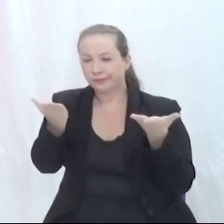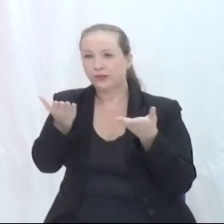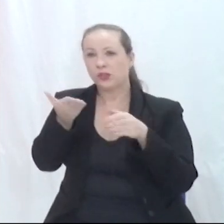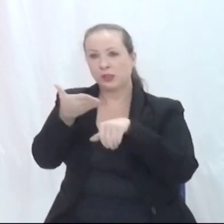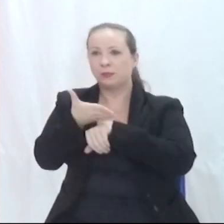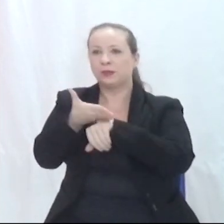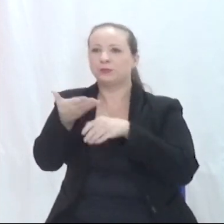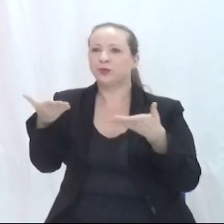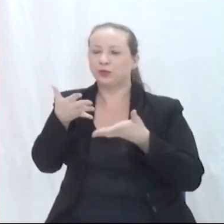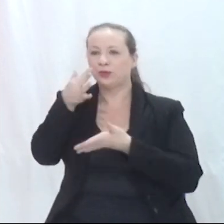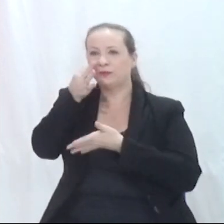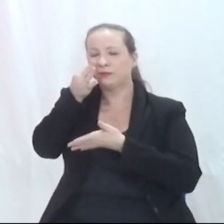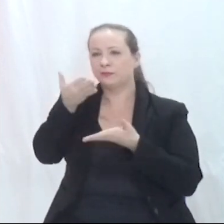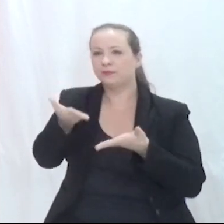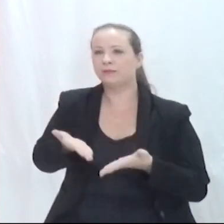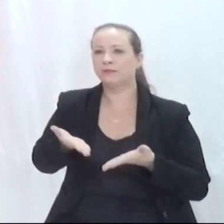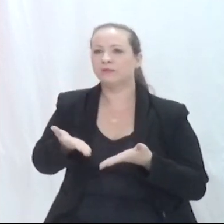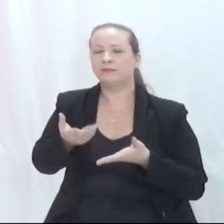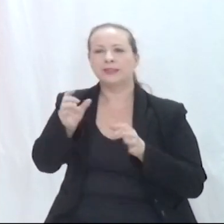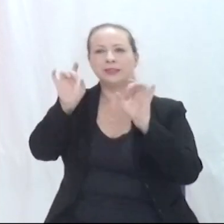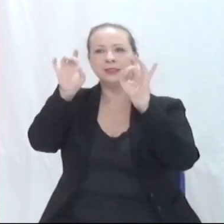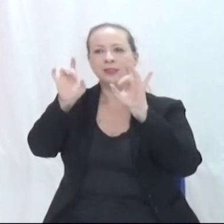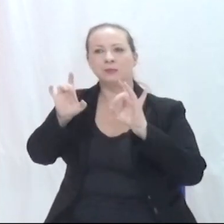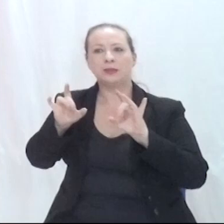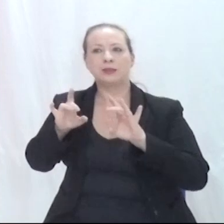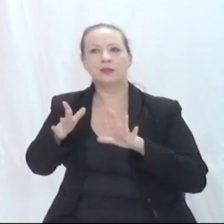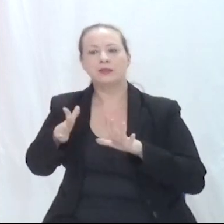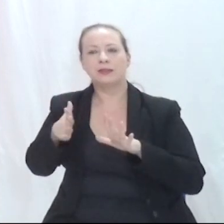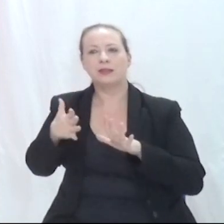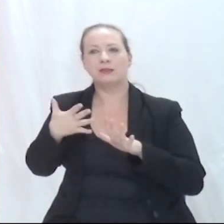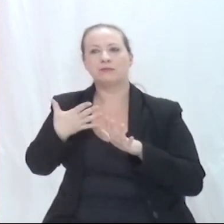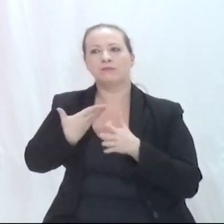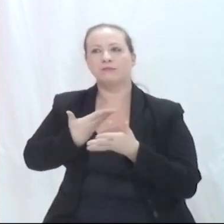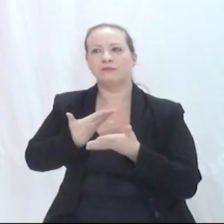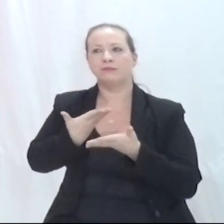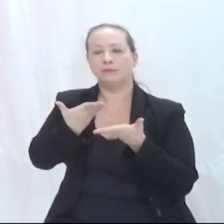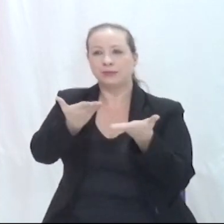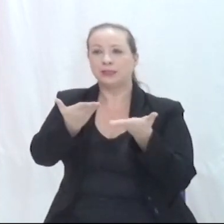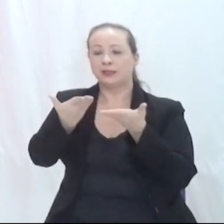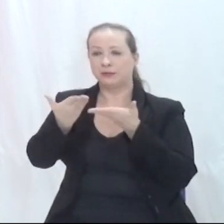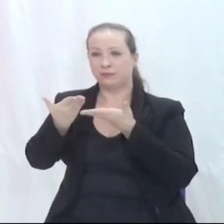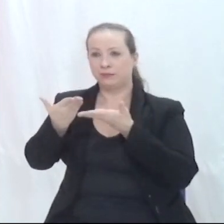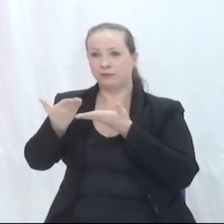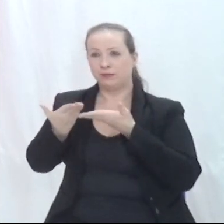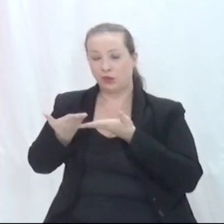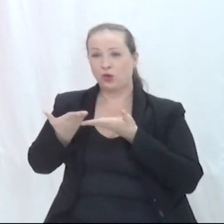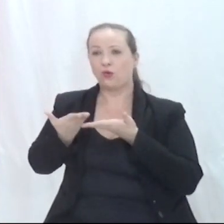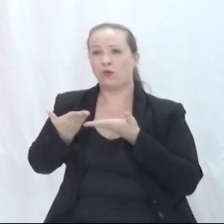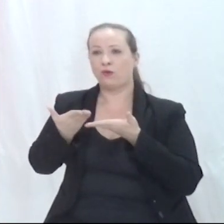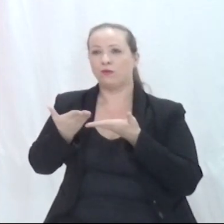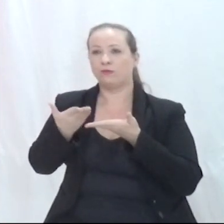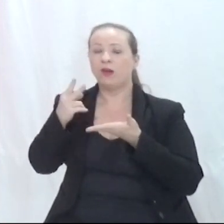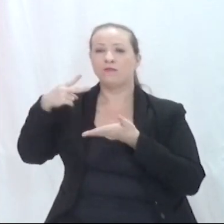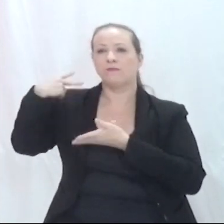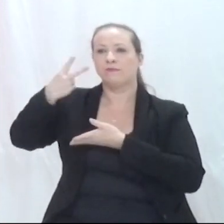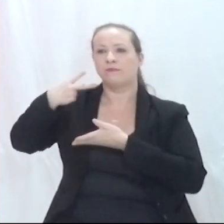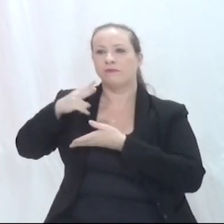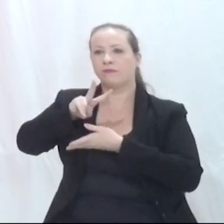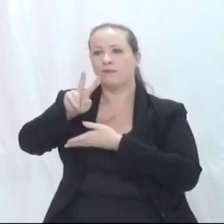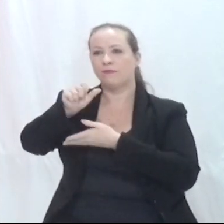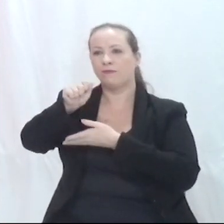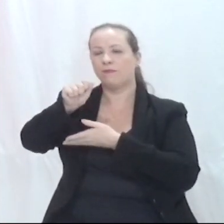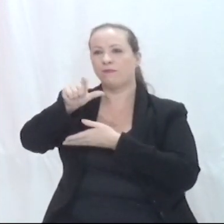audiência pública, especialmente aos meus pares que gostaria de convidar o proponente dessa audiência pública, vereador Valmir